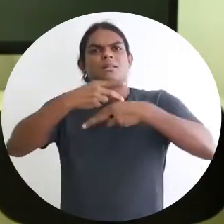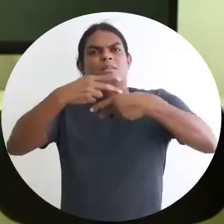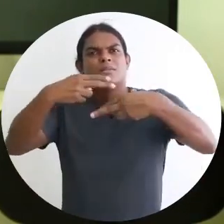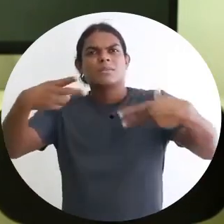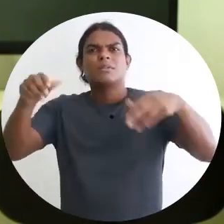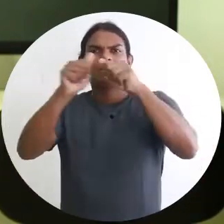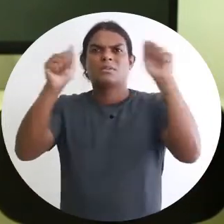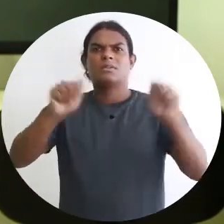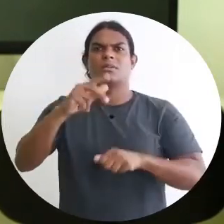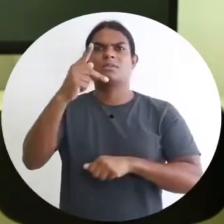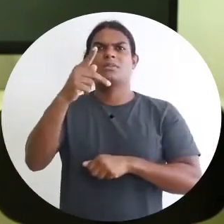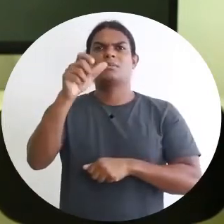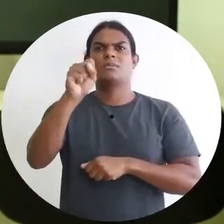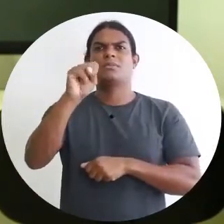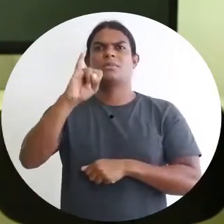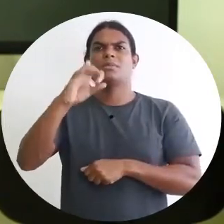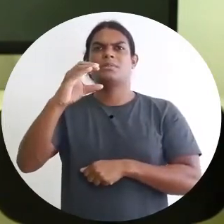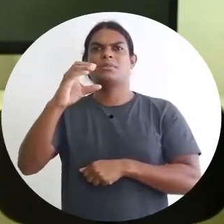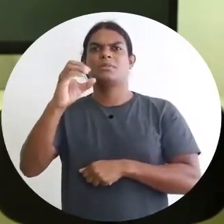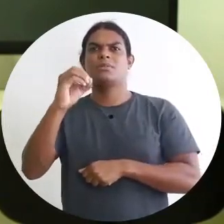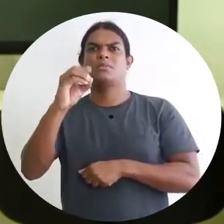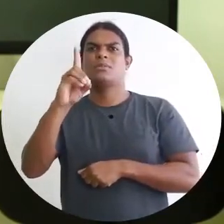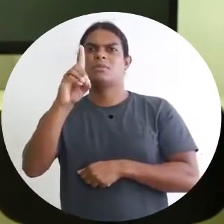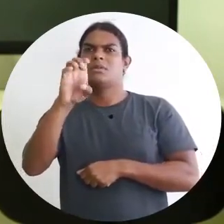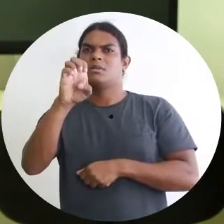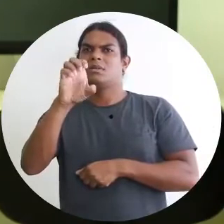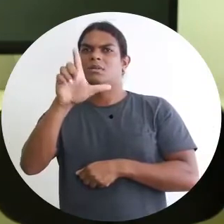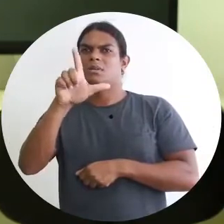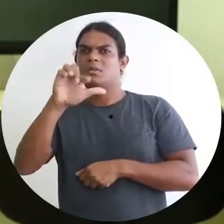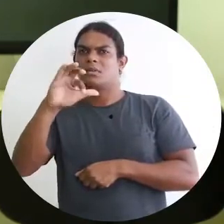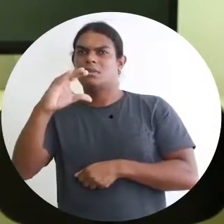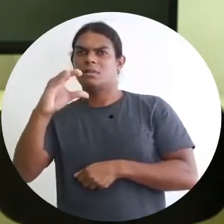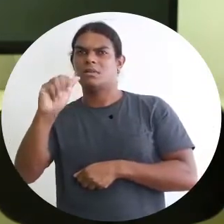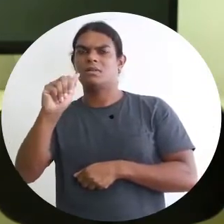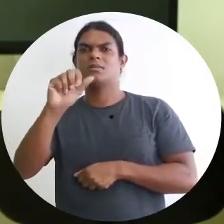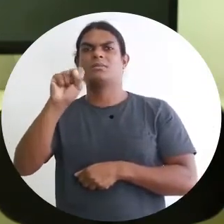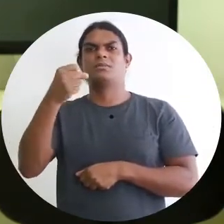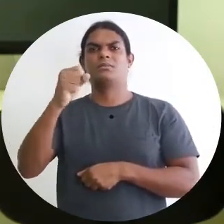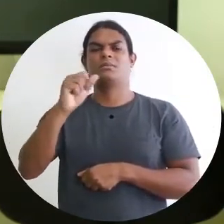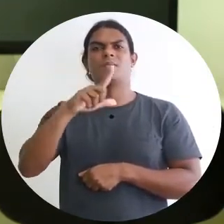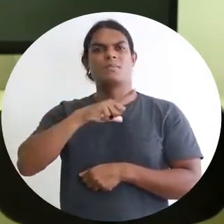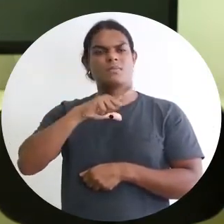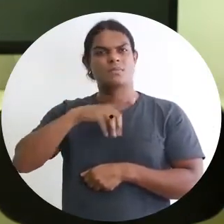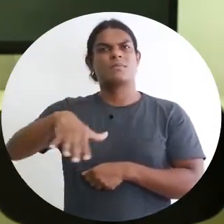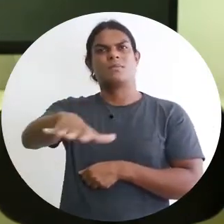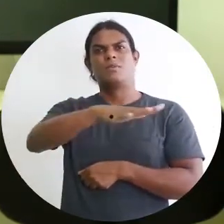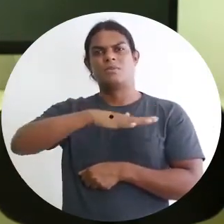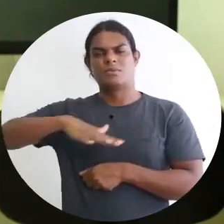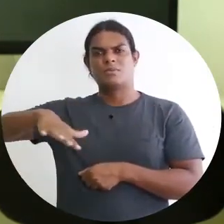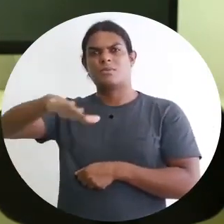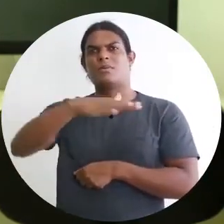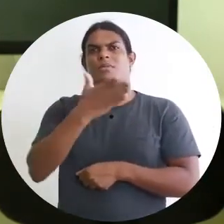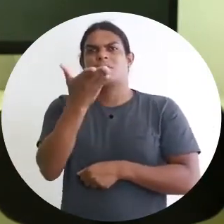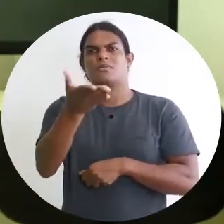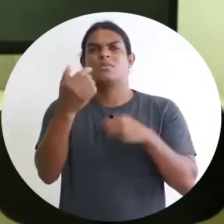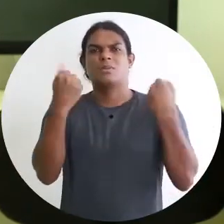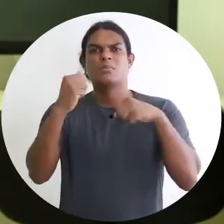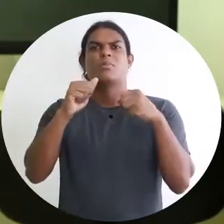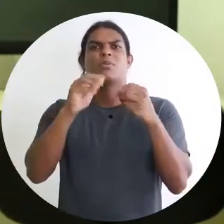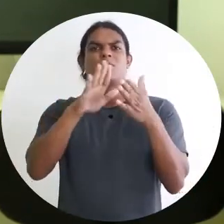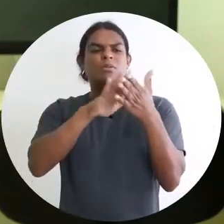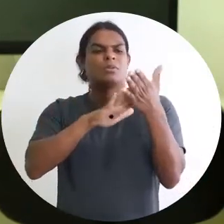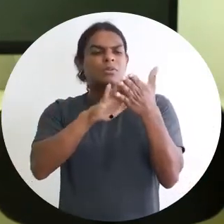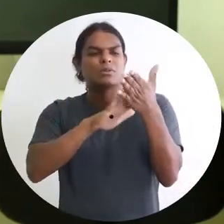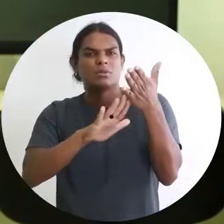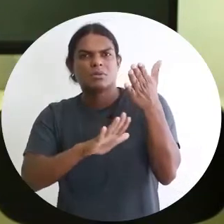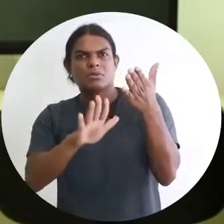psicodélicas e eles têm espaços das obras em que você pode tocar. Vale a